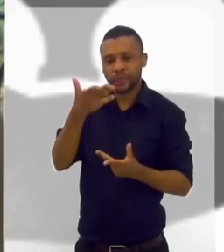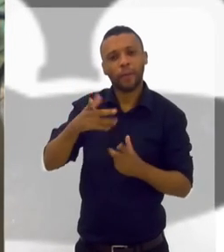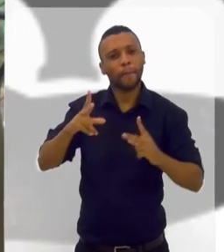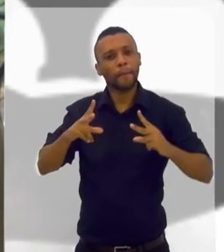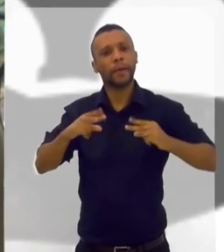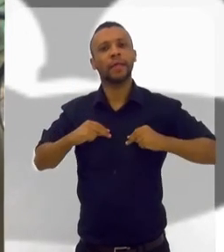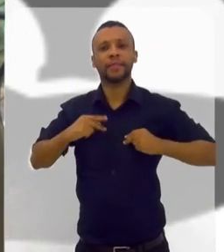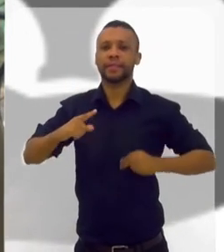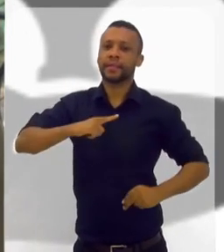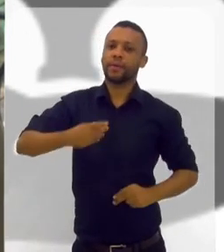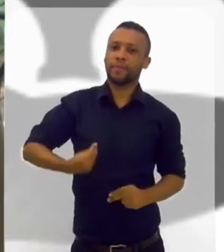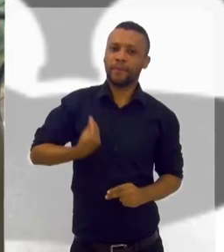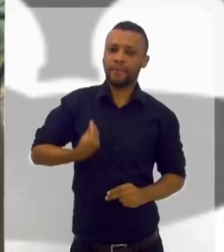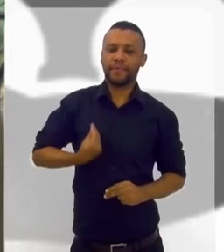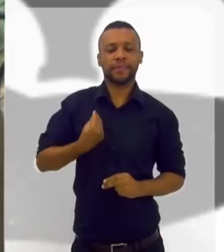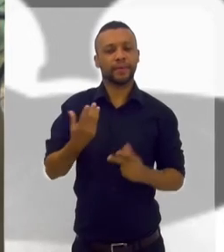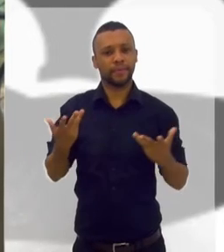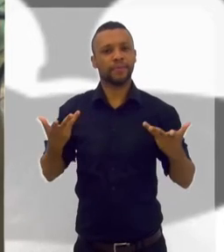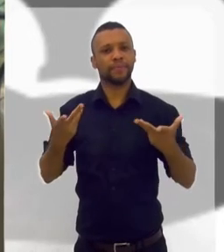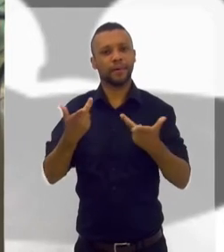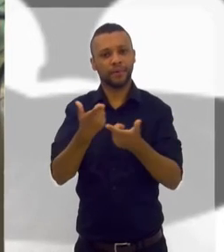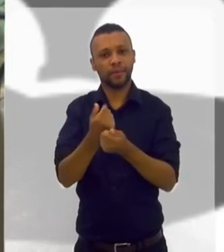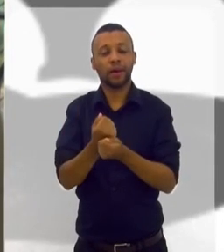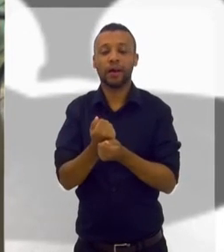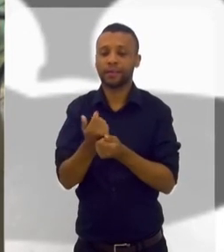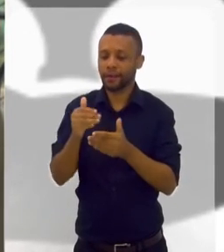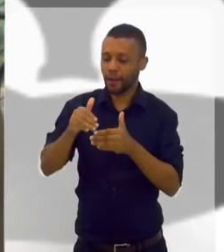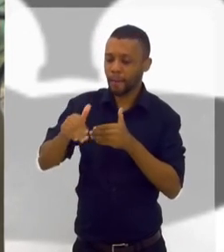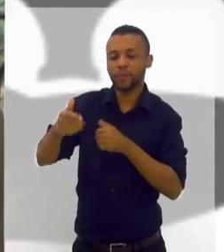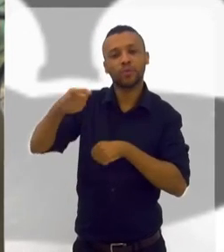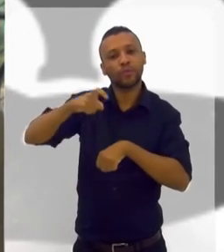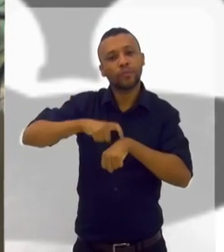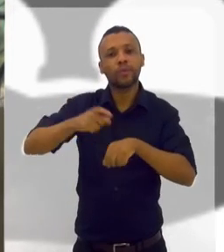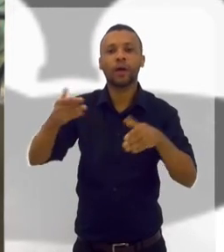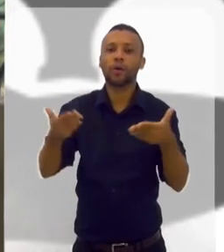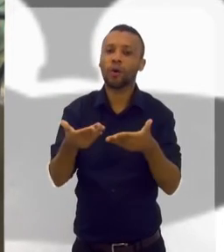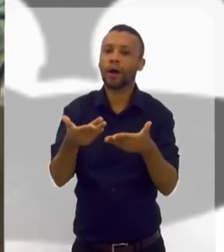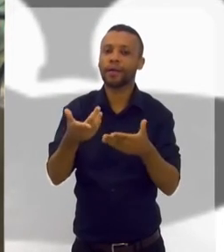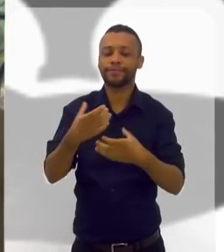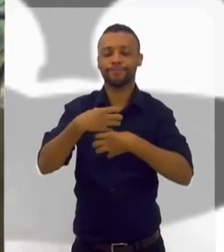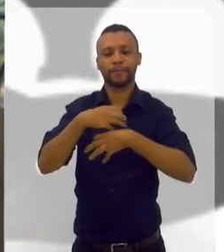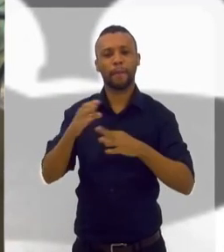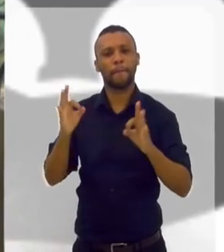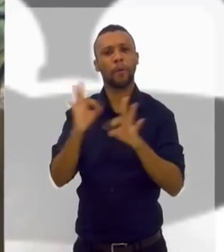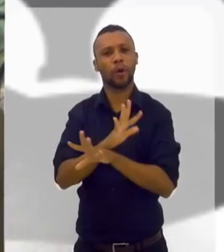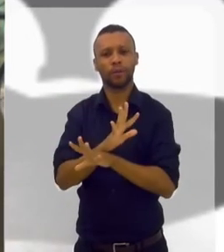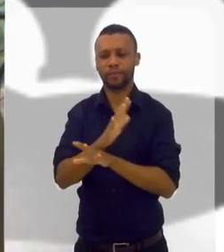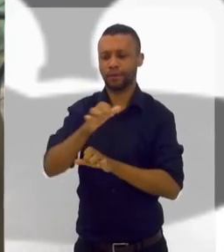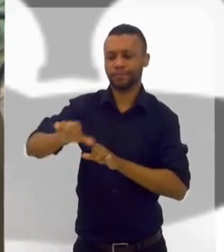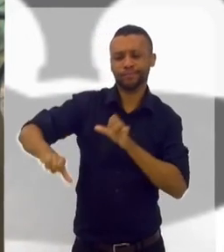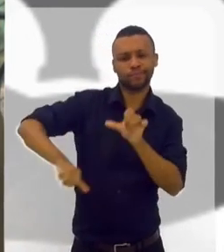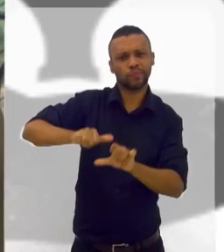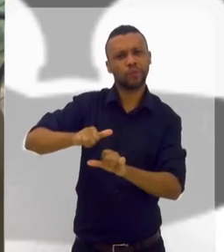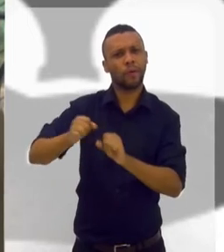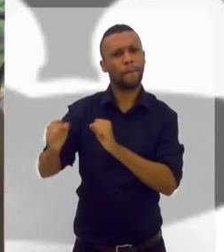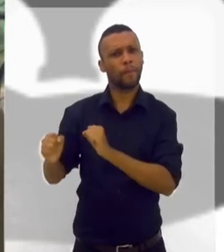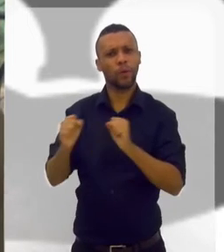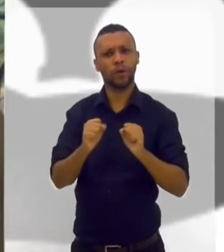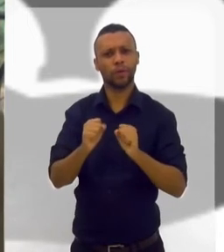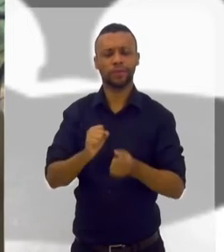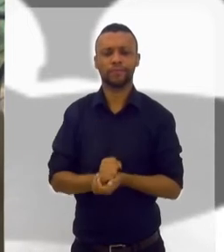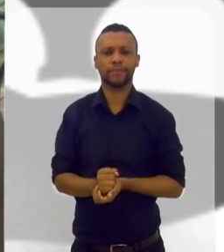você merece ter uma vida extraordinária. Então, a partir de agora, se prepara pra vir totalmente poderosa. Um,